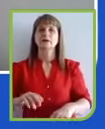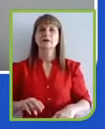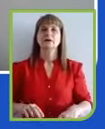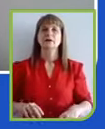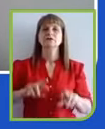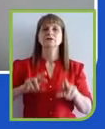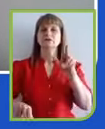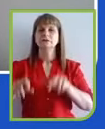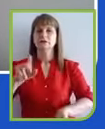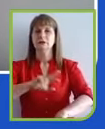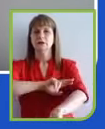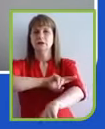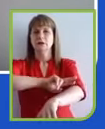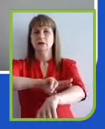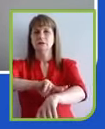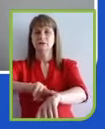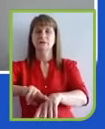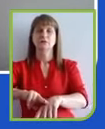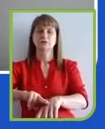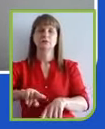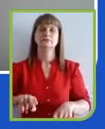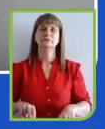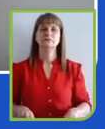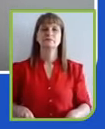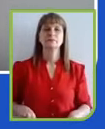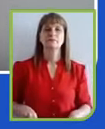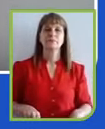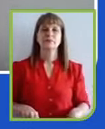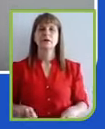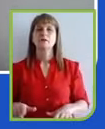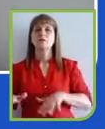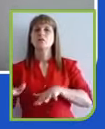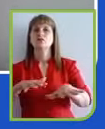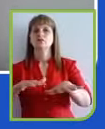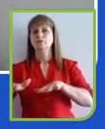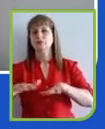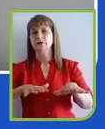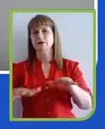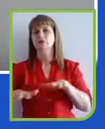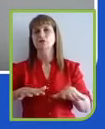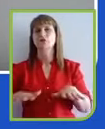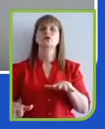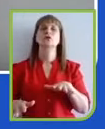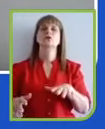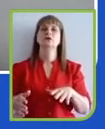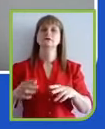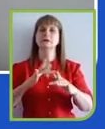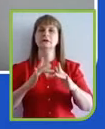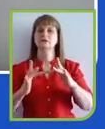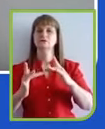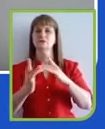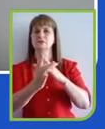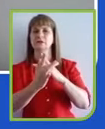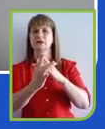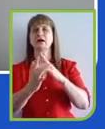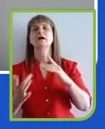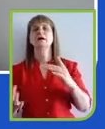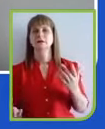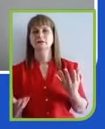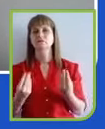semanas nas redes sociais, que movimentou os trending topics e conversas em geral.